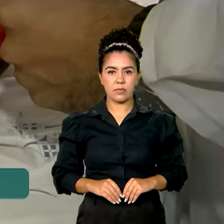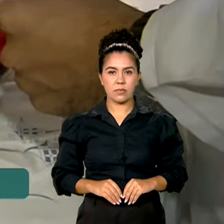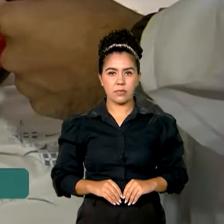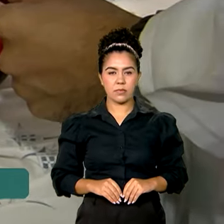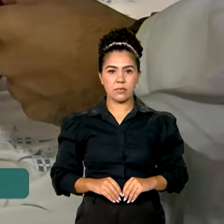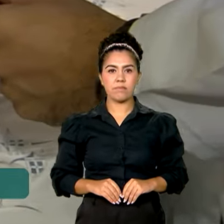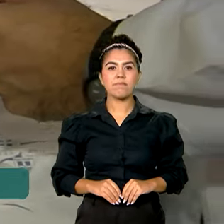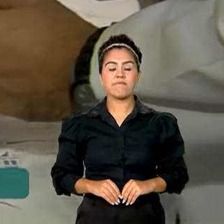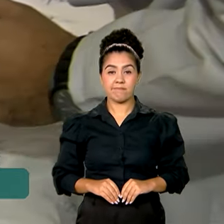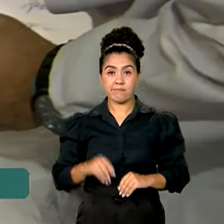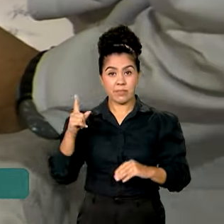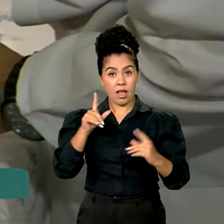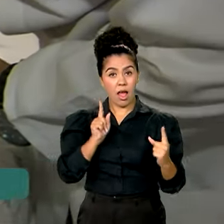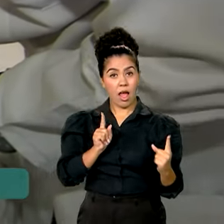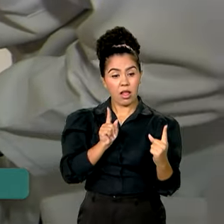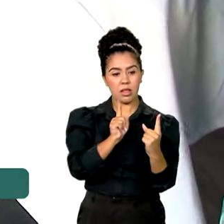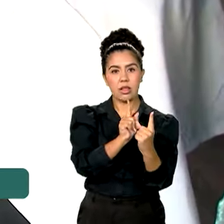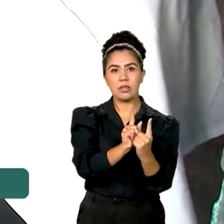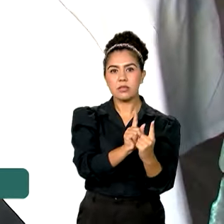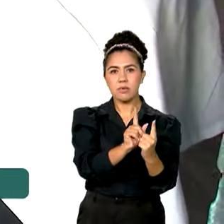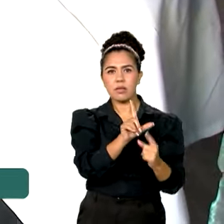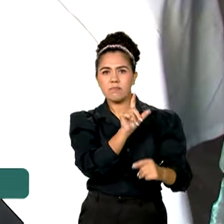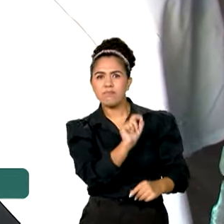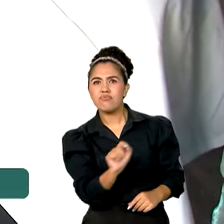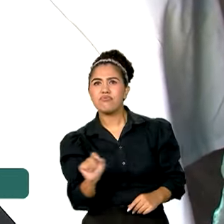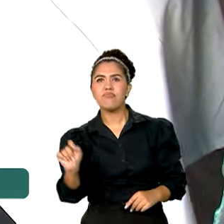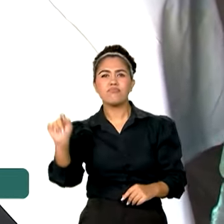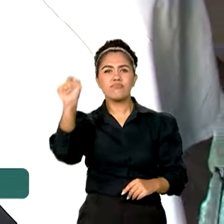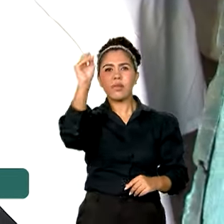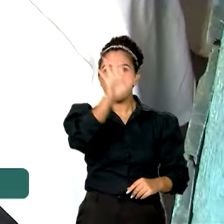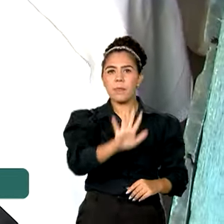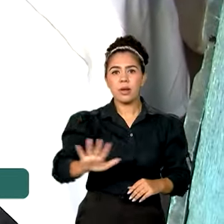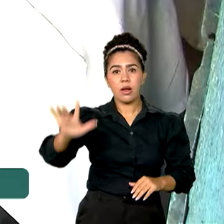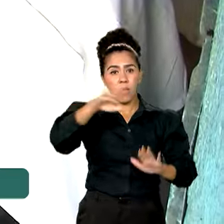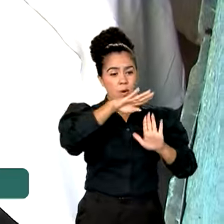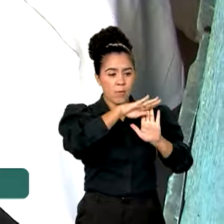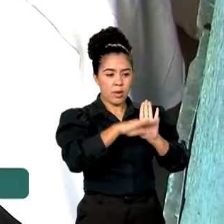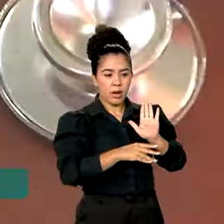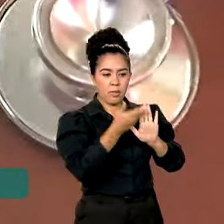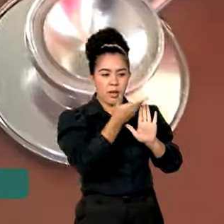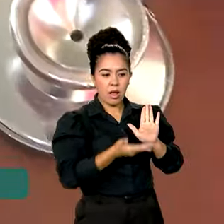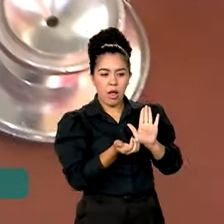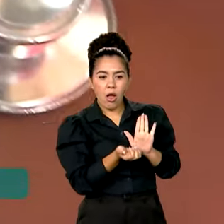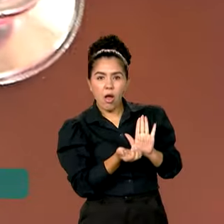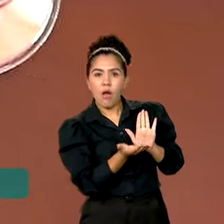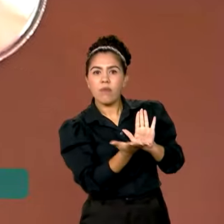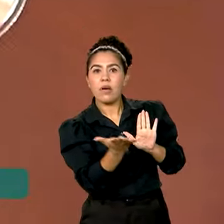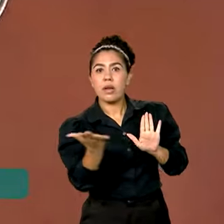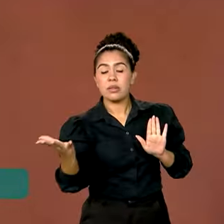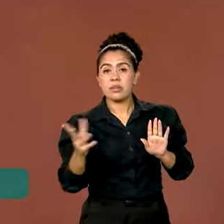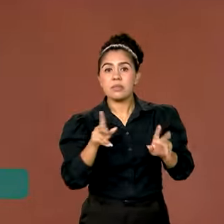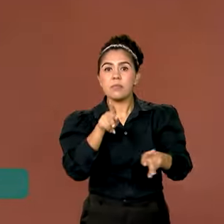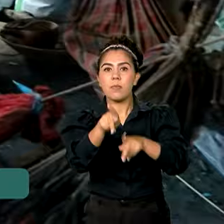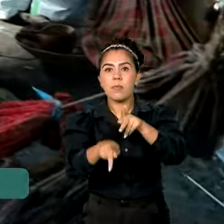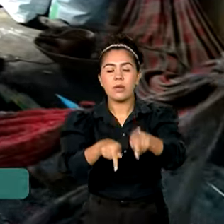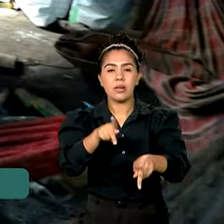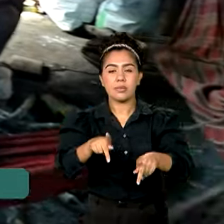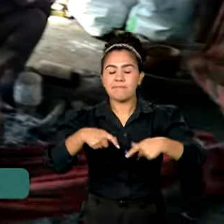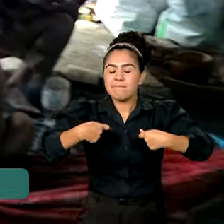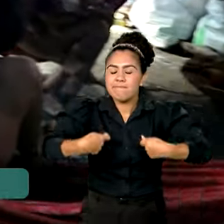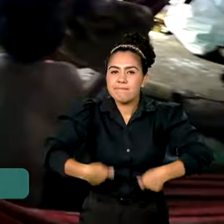Com atendimento em todo o Brasil, o programa Mais Médicos chega nas regiões onde a população mais precisa.